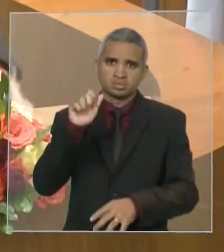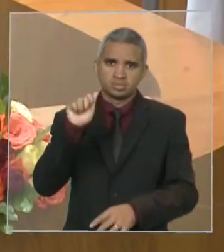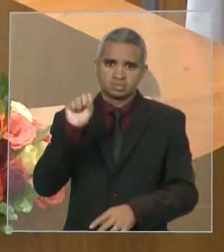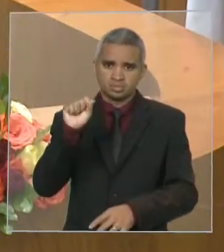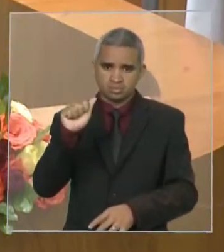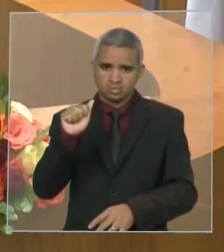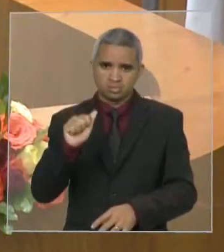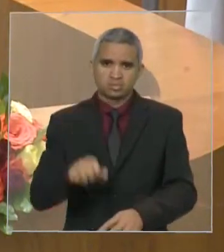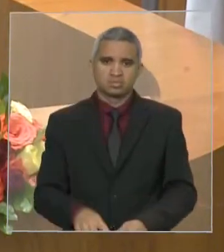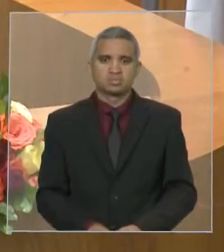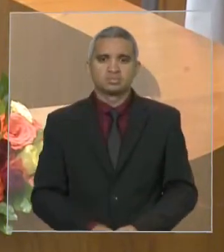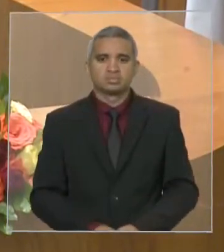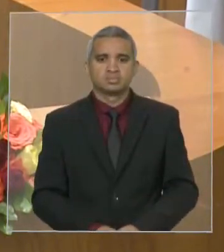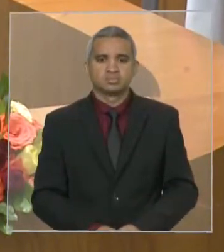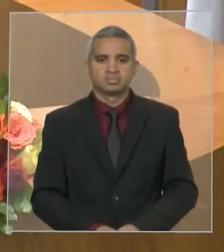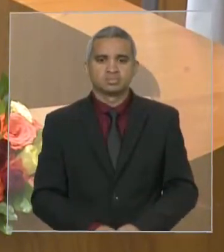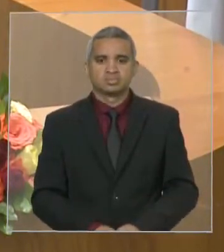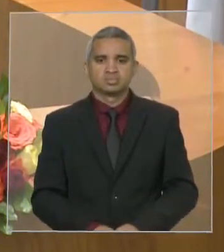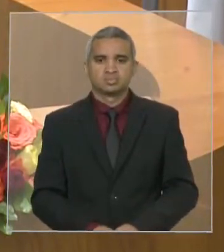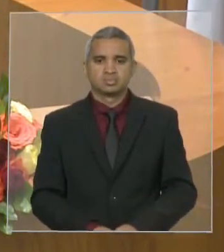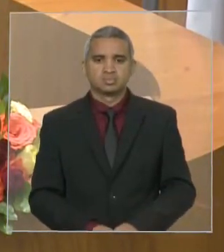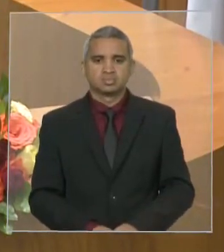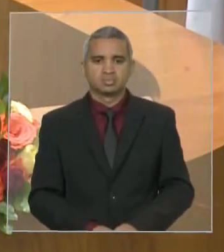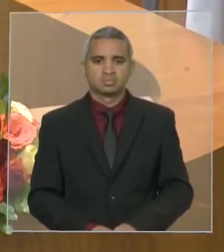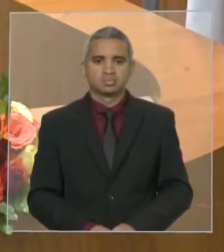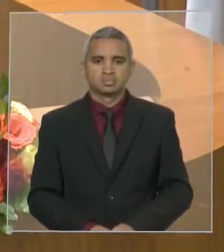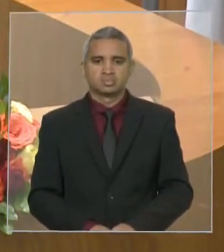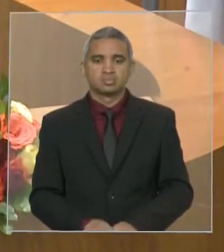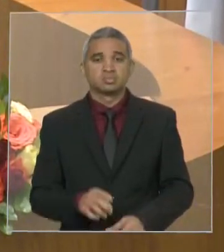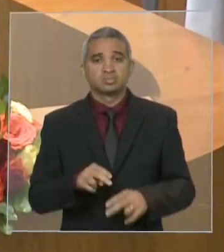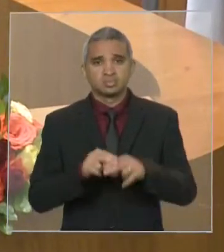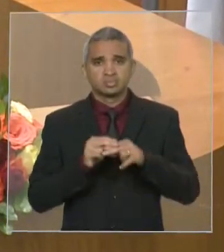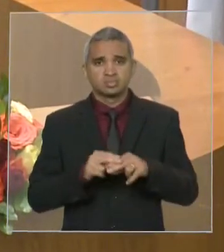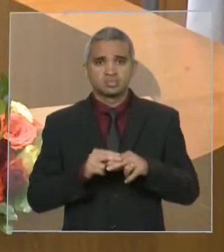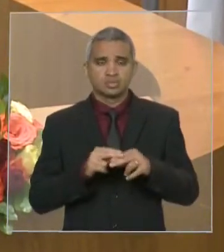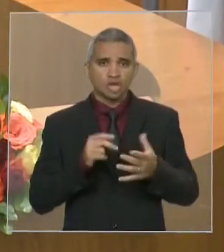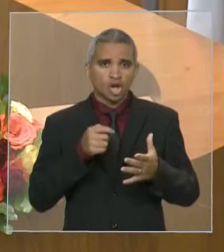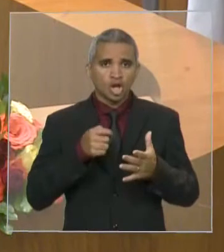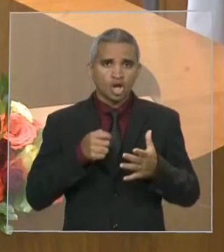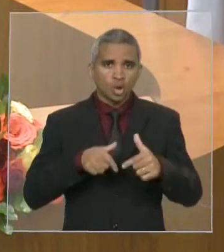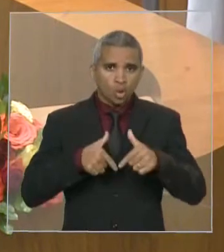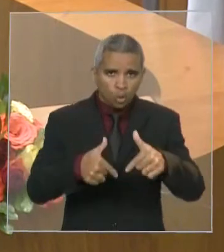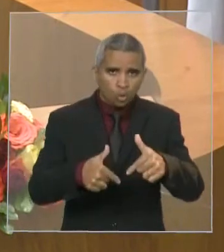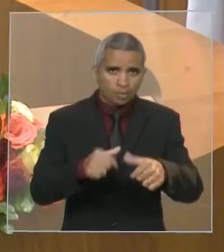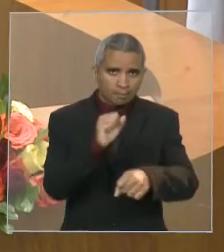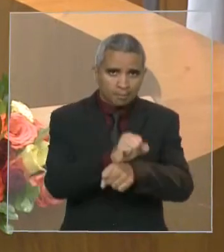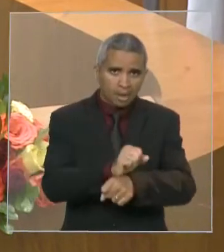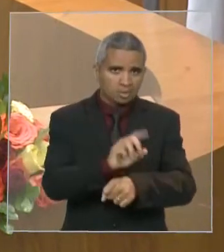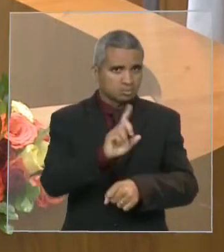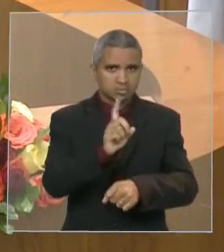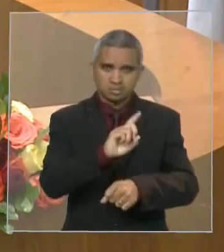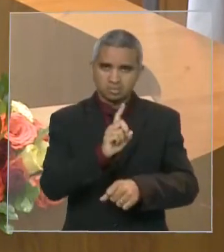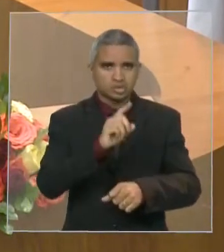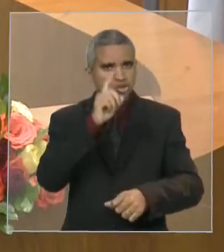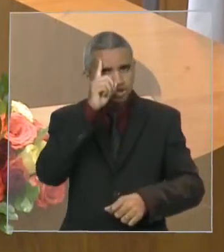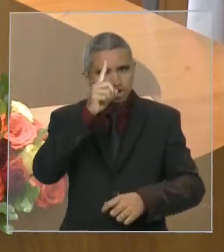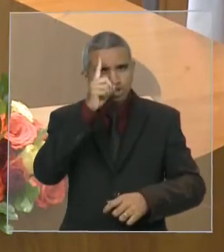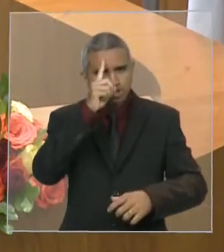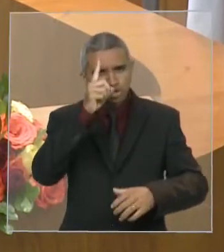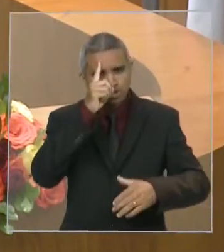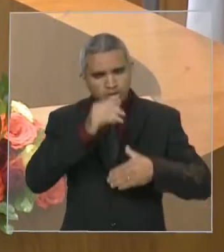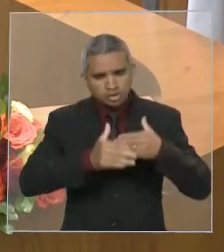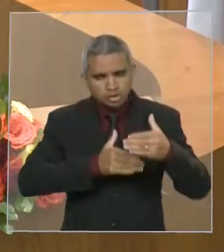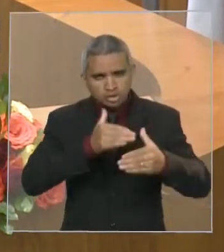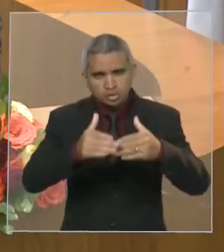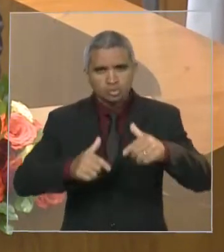que já está sendo executada. Mas, enfim, deputado Bira, a luta não para. Todo dia é uma luta, todo dia é um avanço e com muita fé